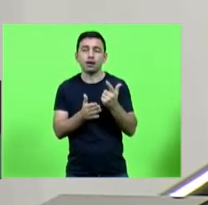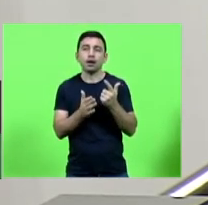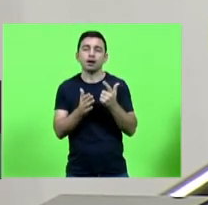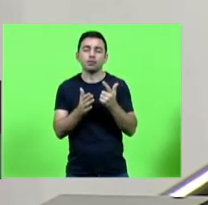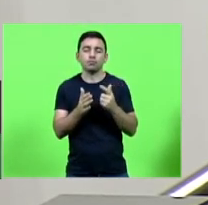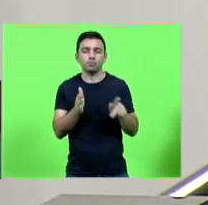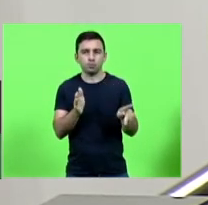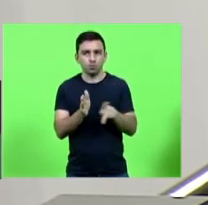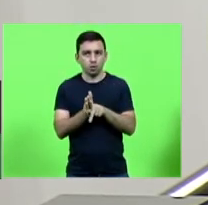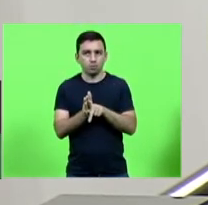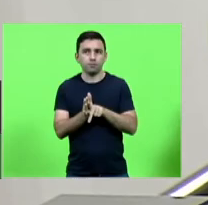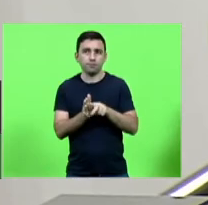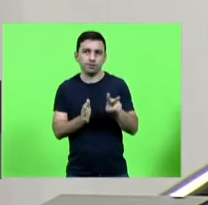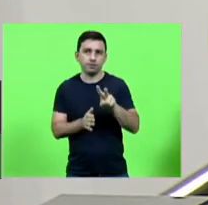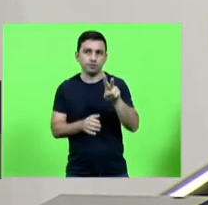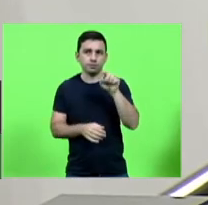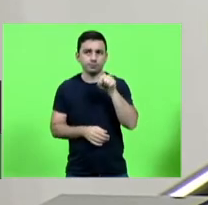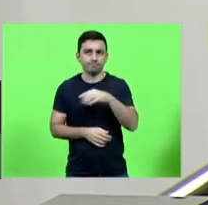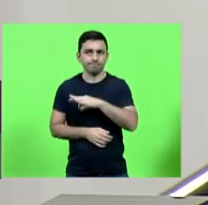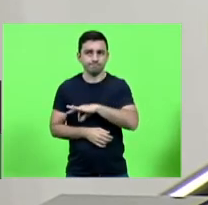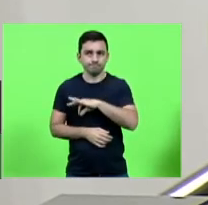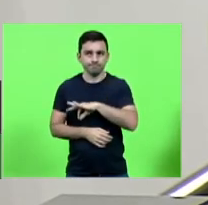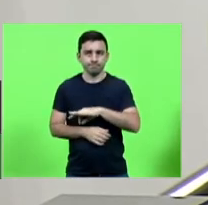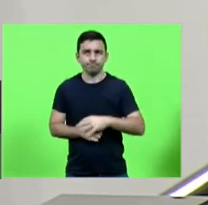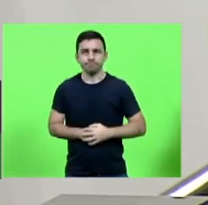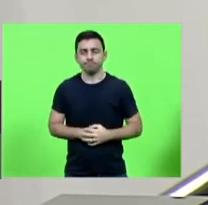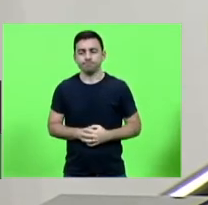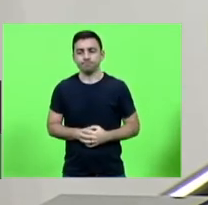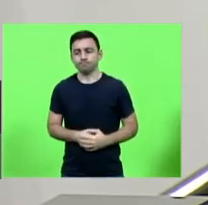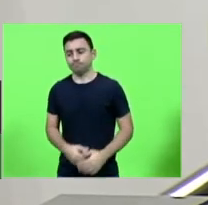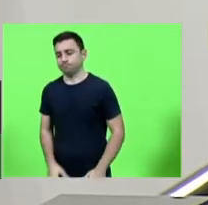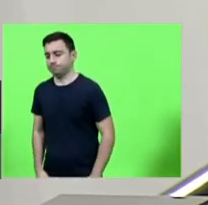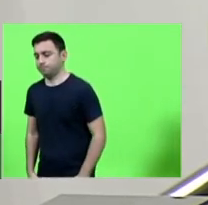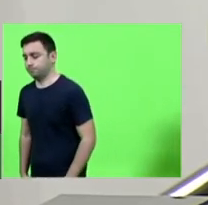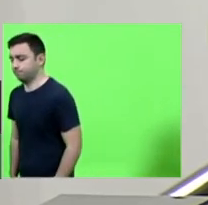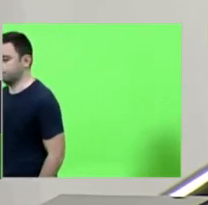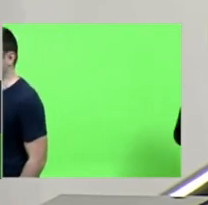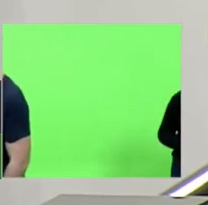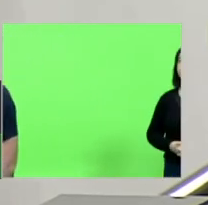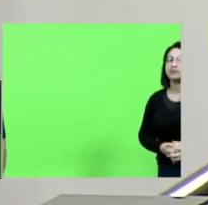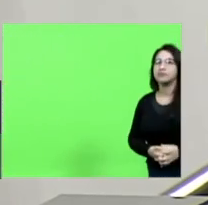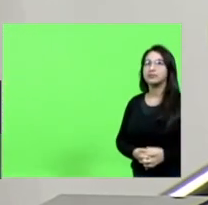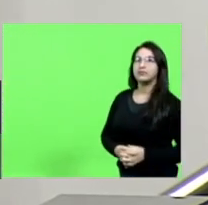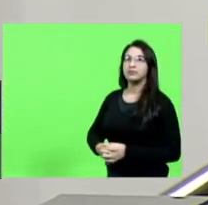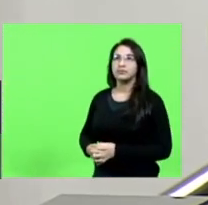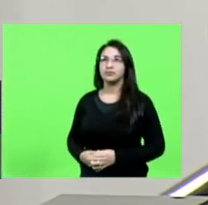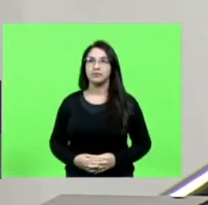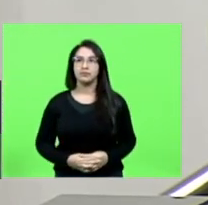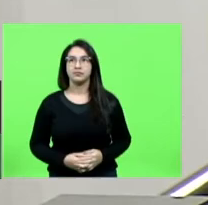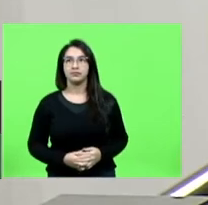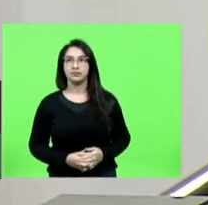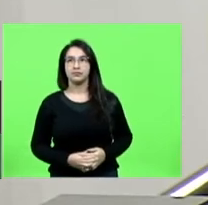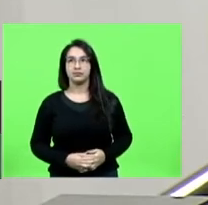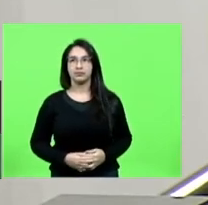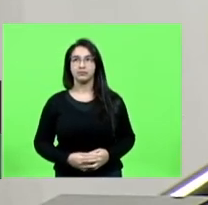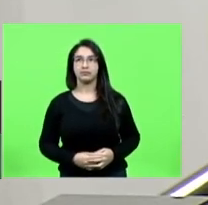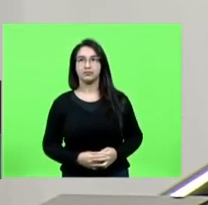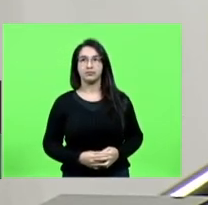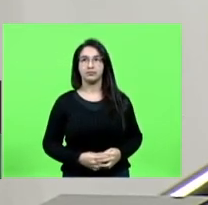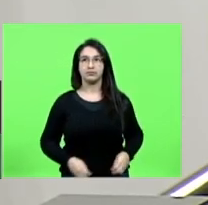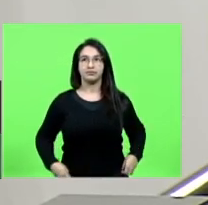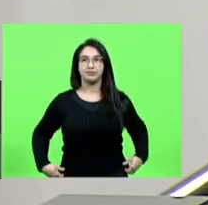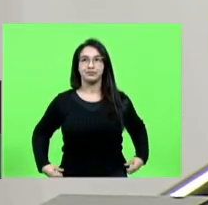valor e deputado Sargento Lima deputado João Amin para ver ontem eu